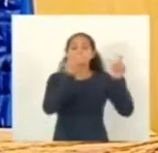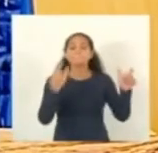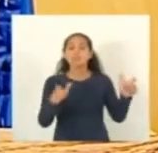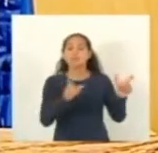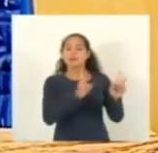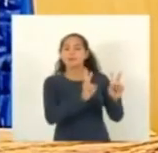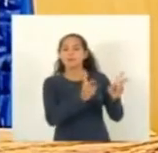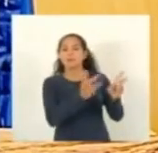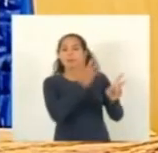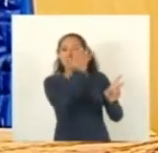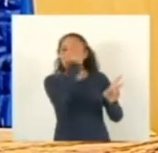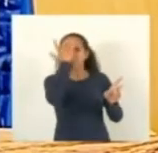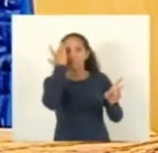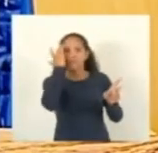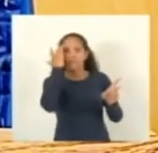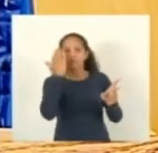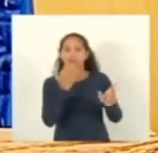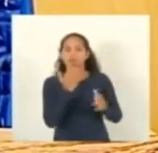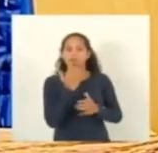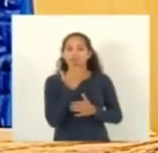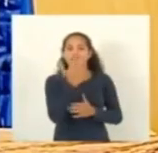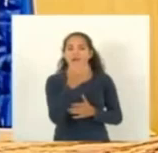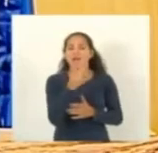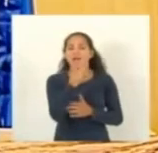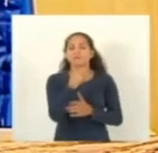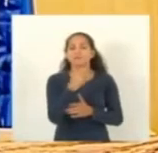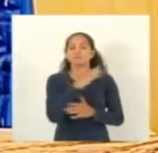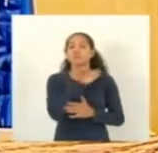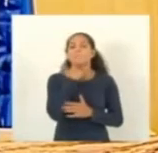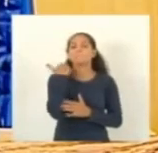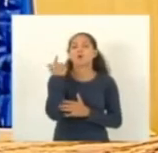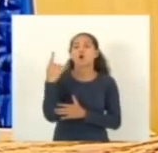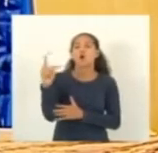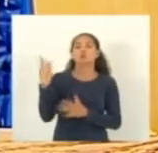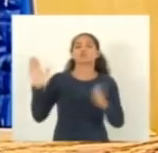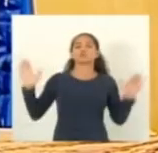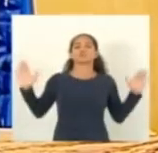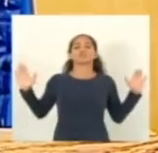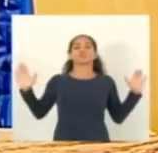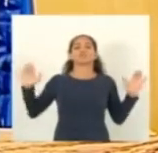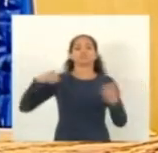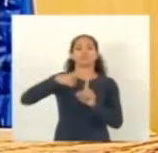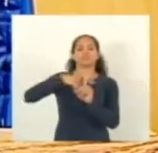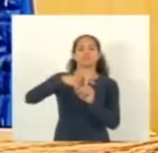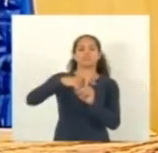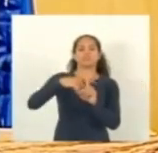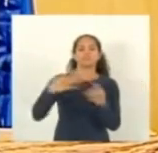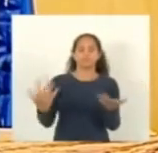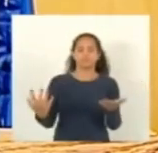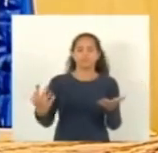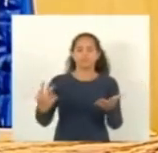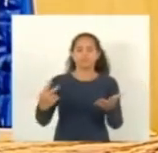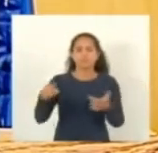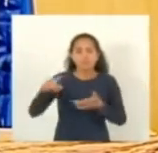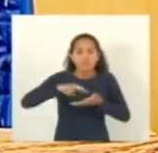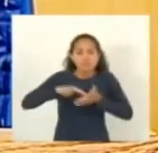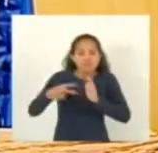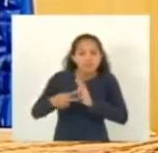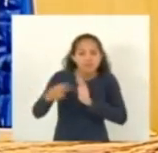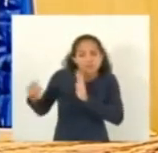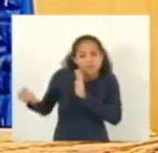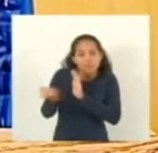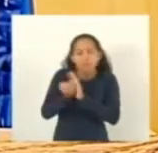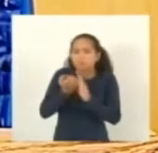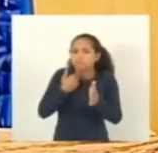-feira vão pedir a sua crucificação e a sua morte isso tem um simbolismo independente da